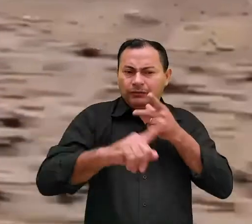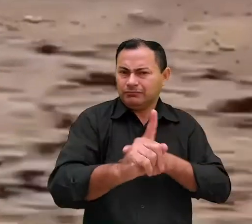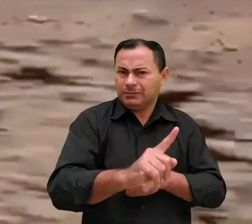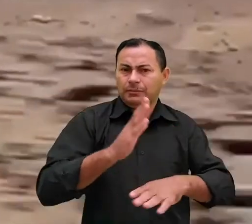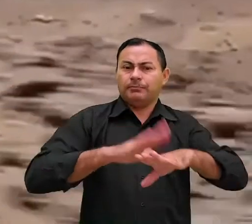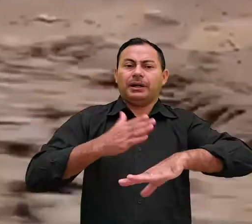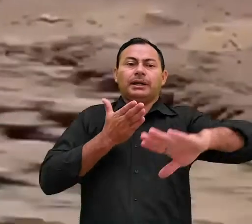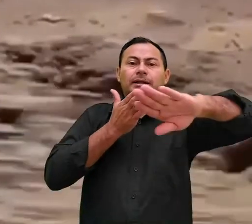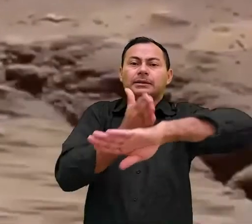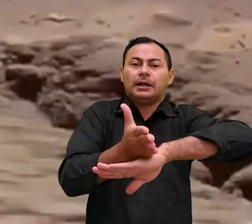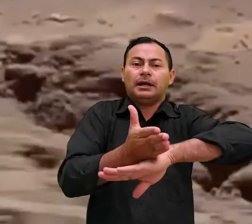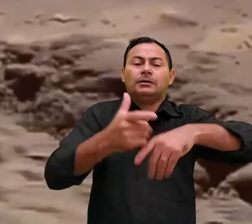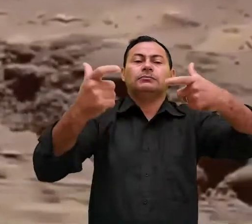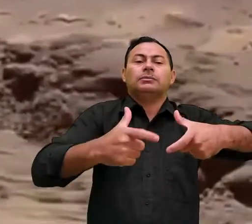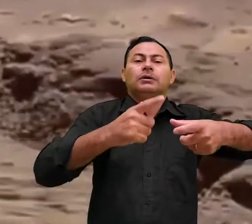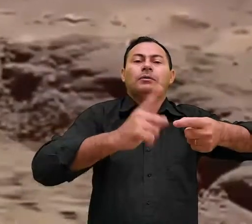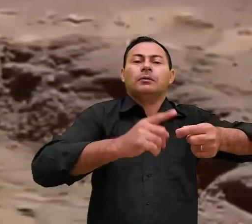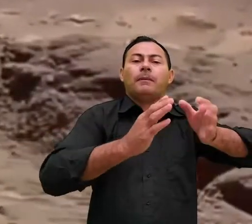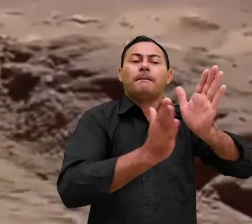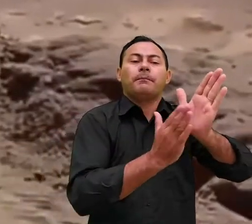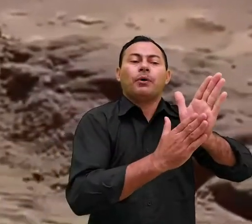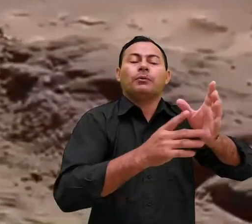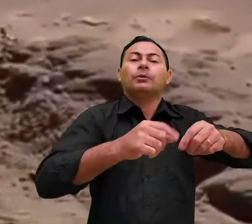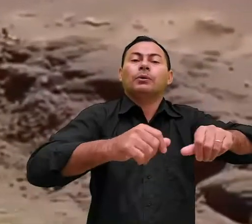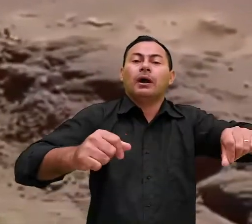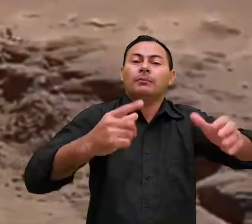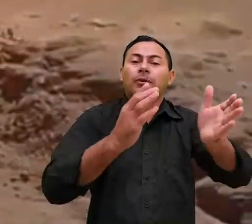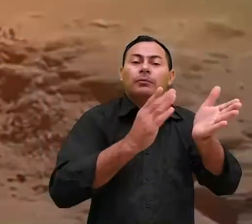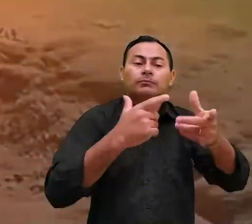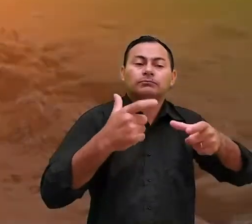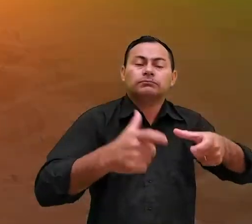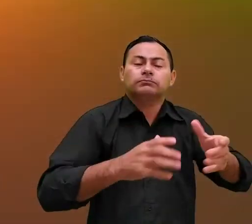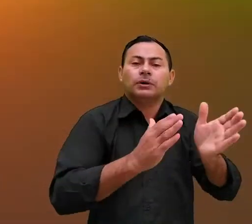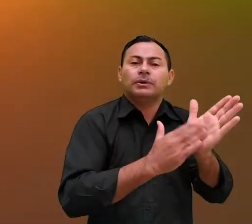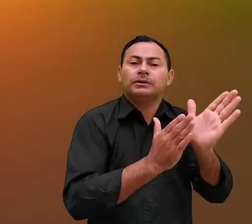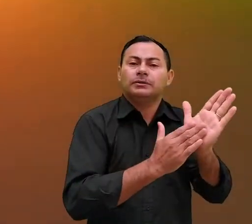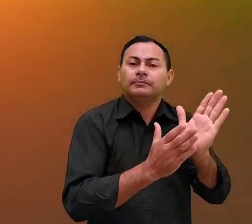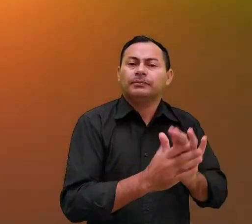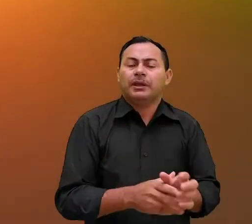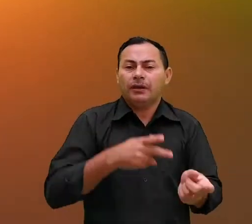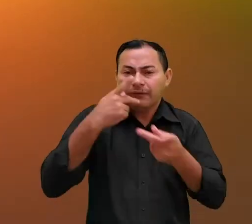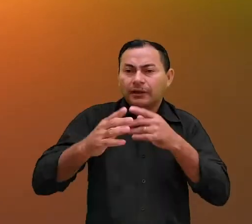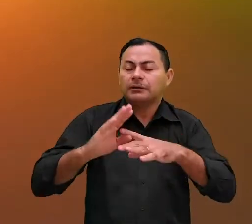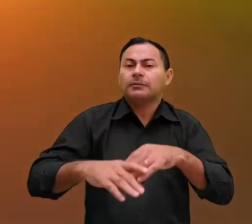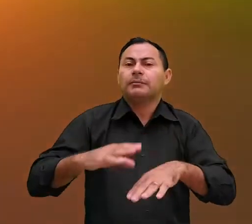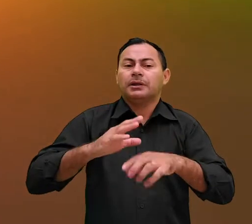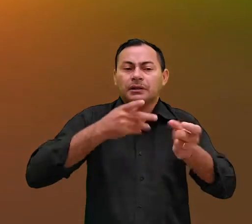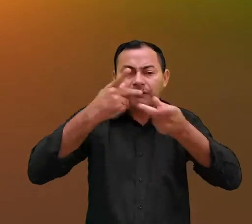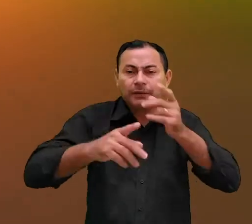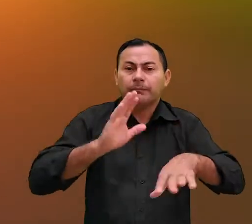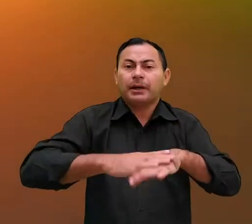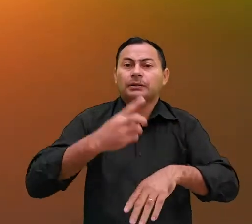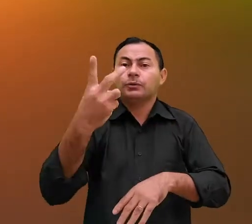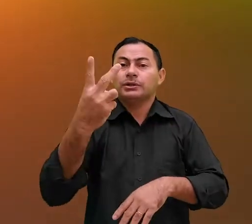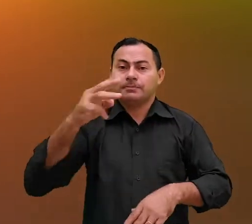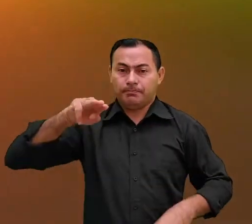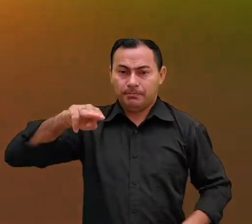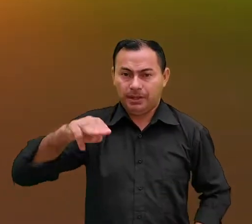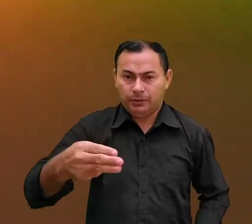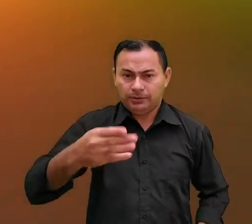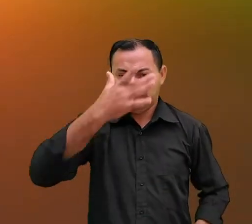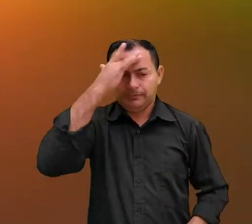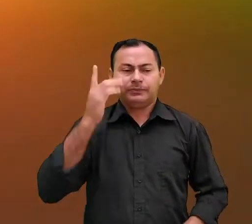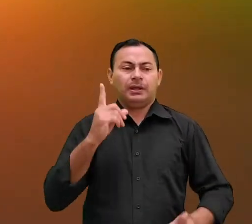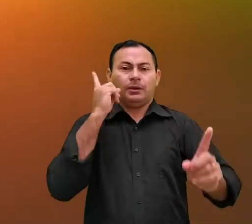que eles não mais entrariam na terra prometida Deus estava falando de mais de 2 milhões de pessoas